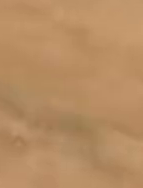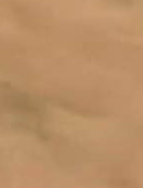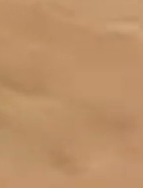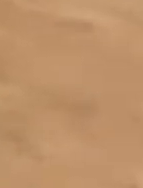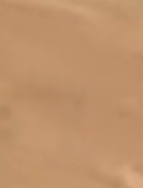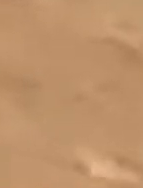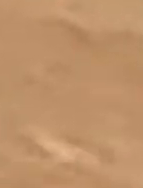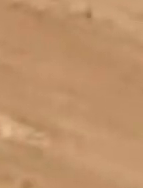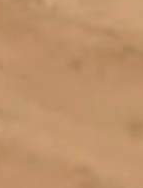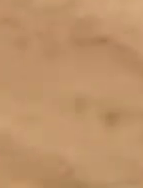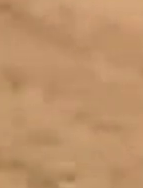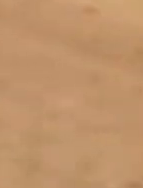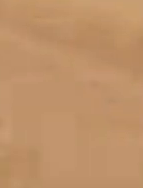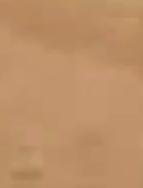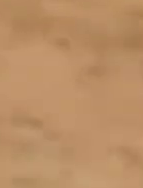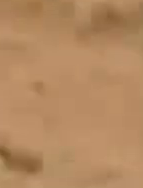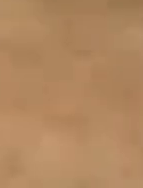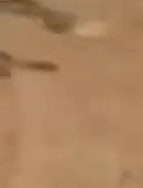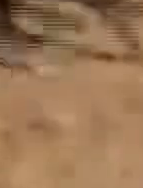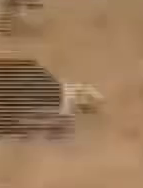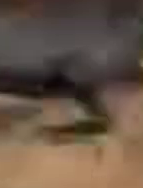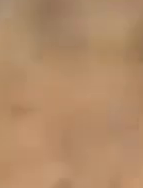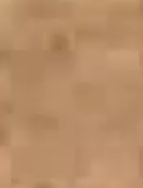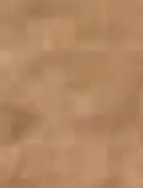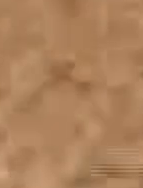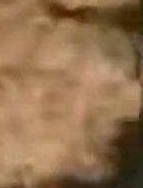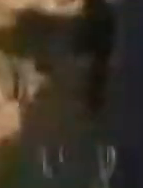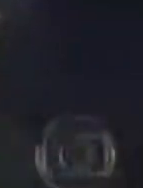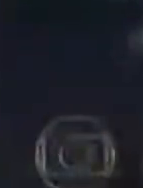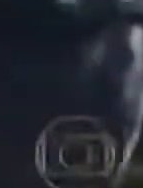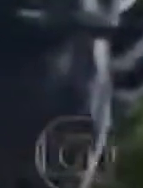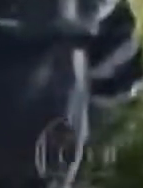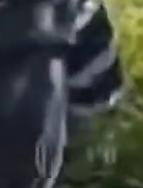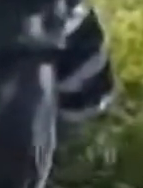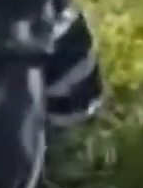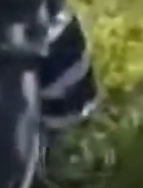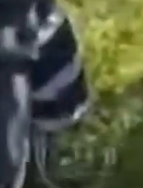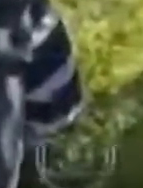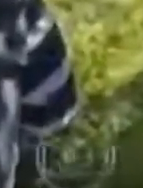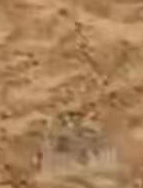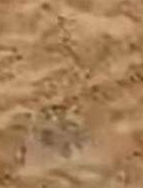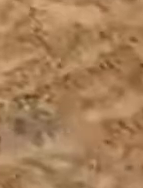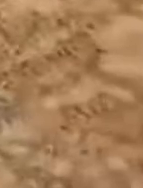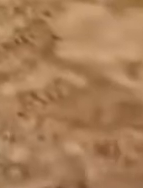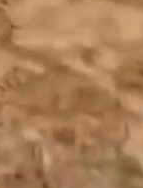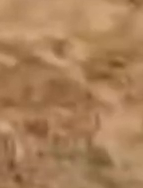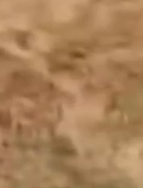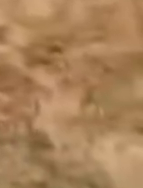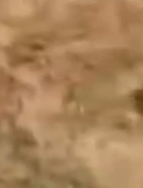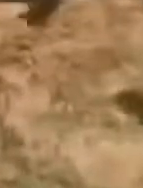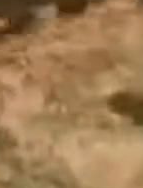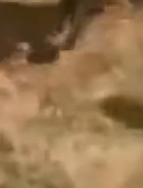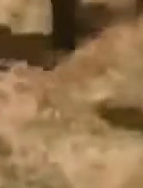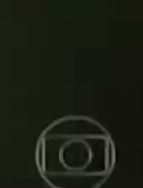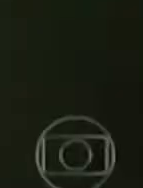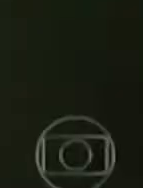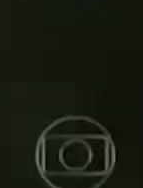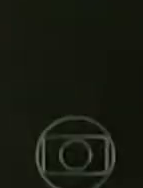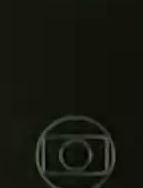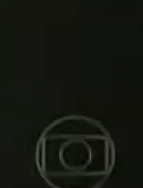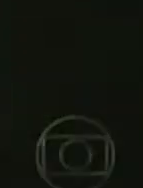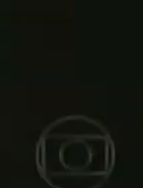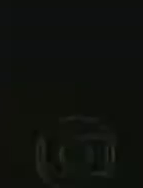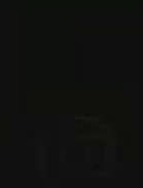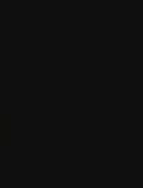A morte precoce geralmente vem pelas altas doses de drogas e pelas crueldades a que são